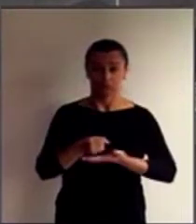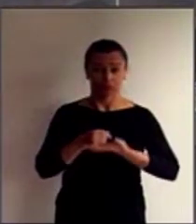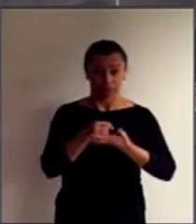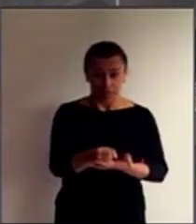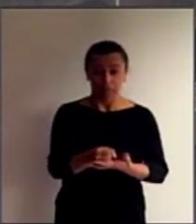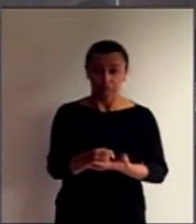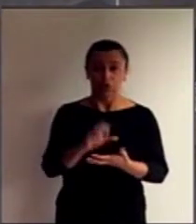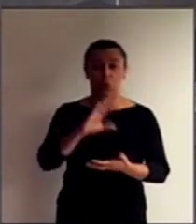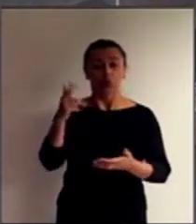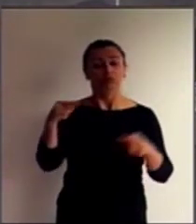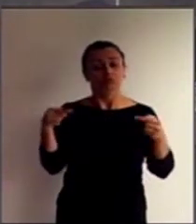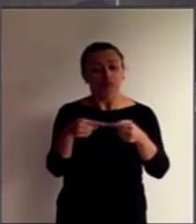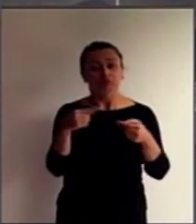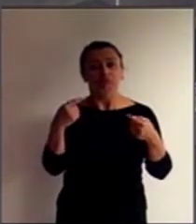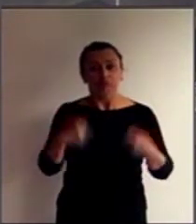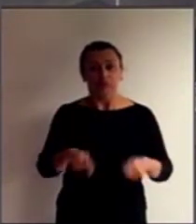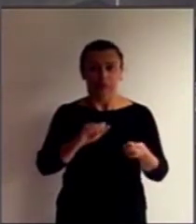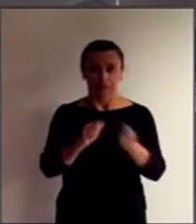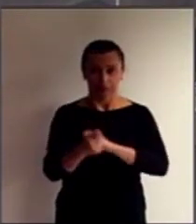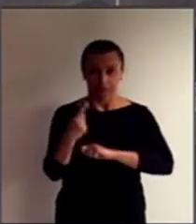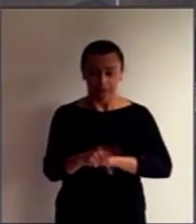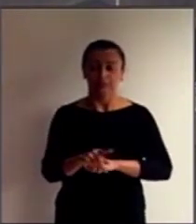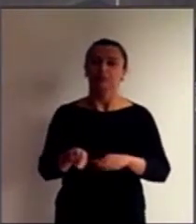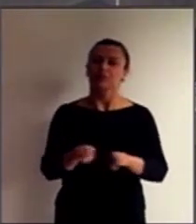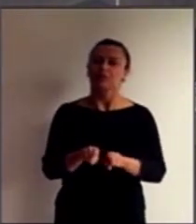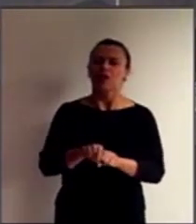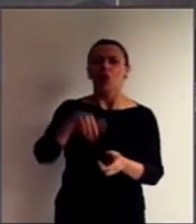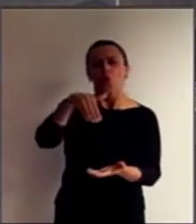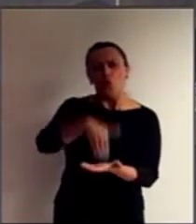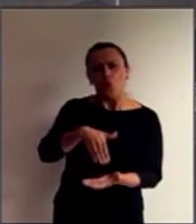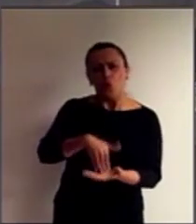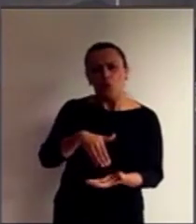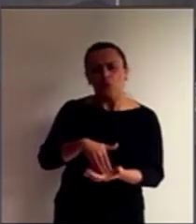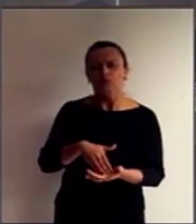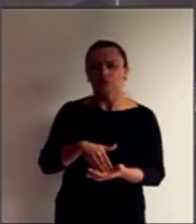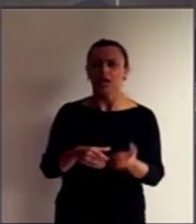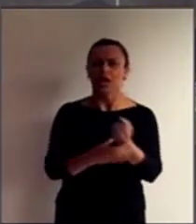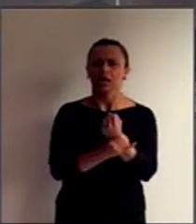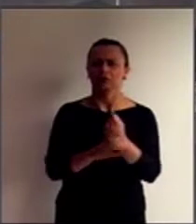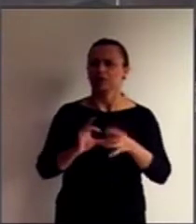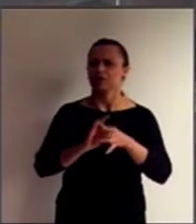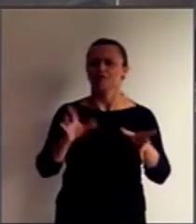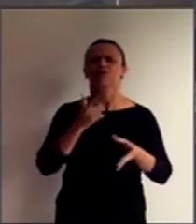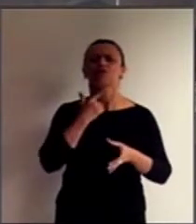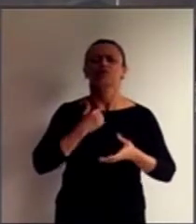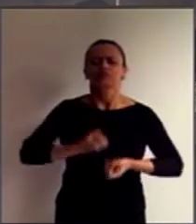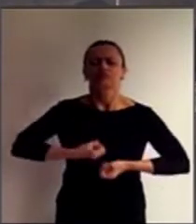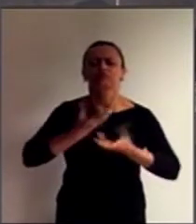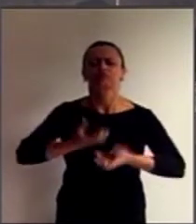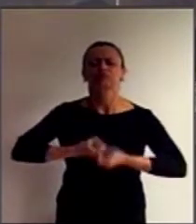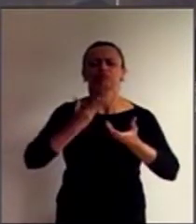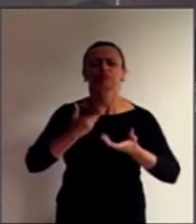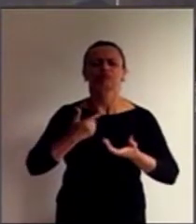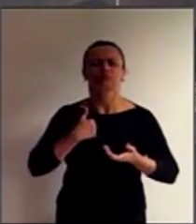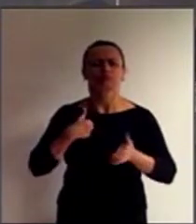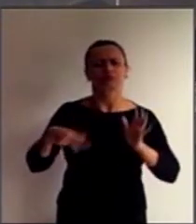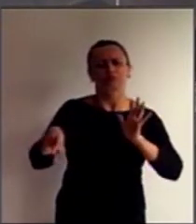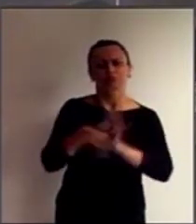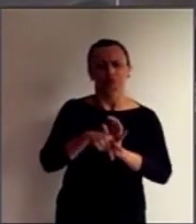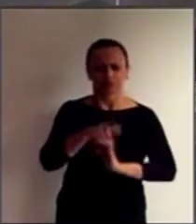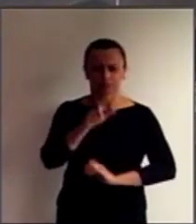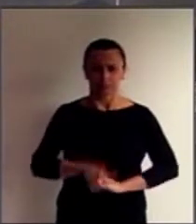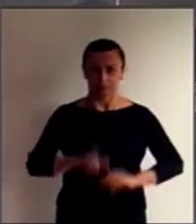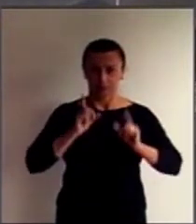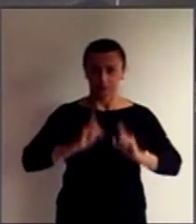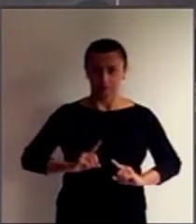quando for apropriado. E, por último, a garantia da livre expressão de vontade das pessoas com deficiência como